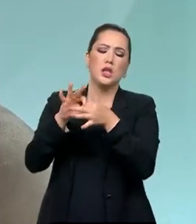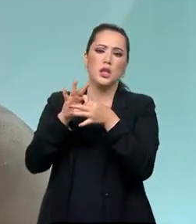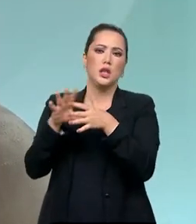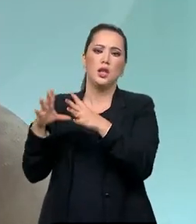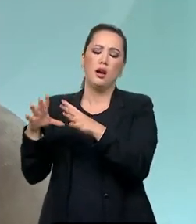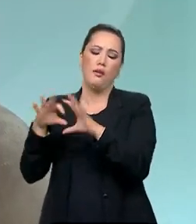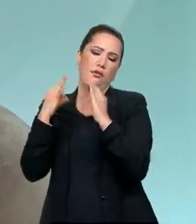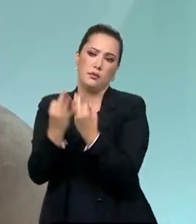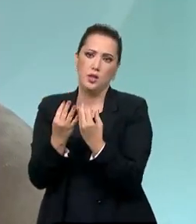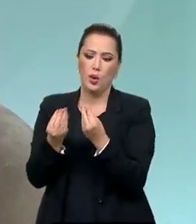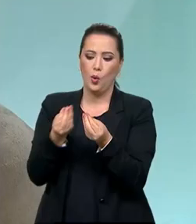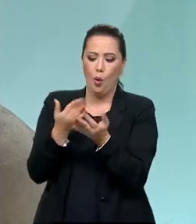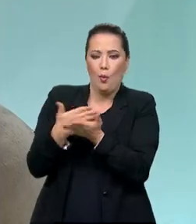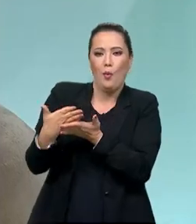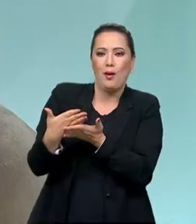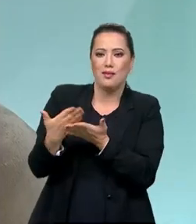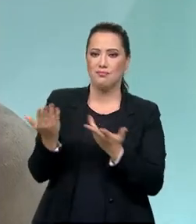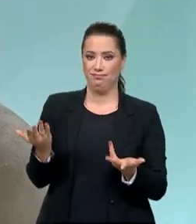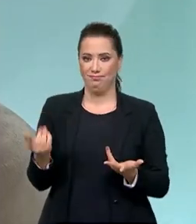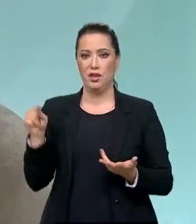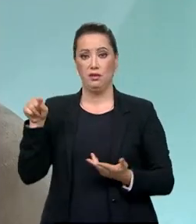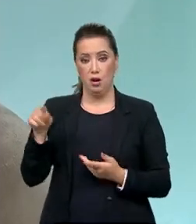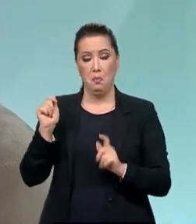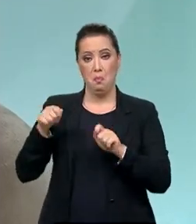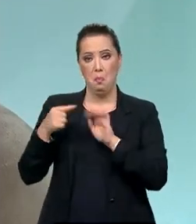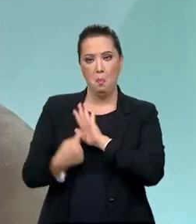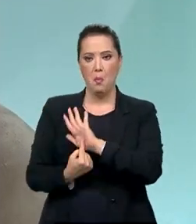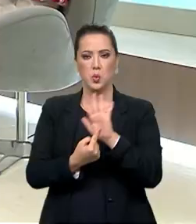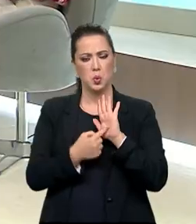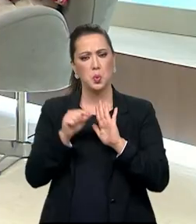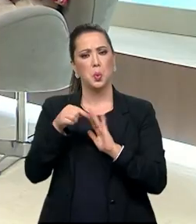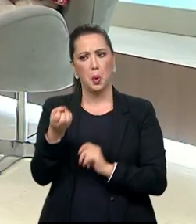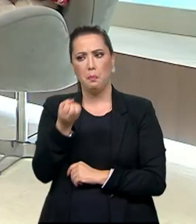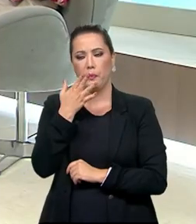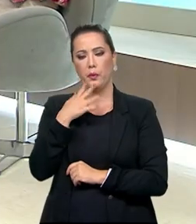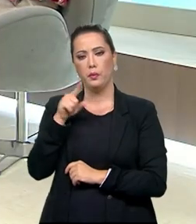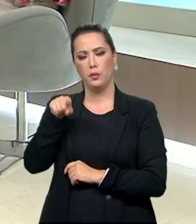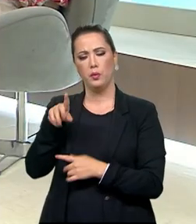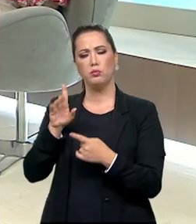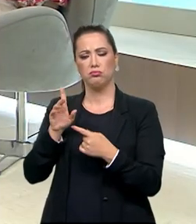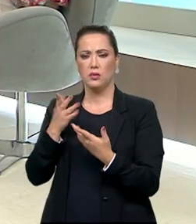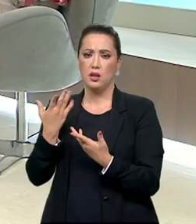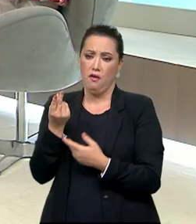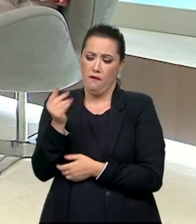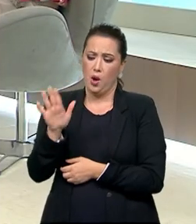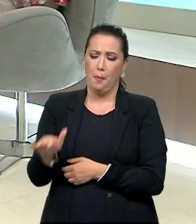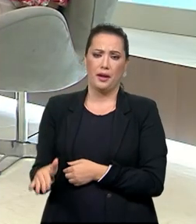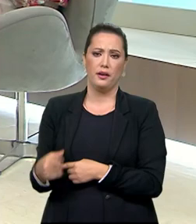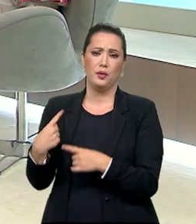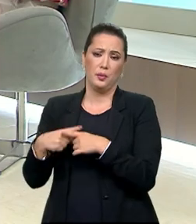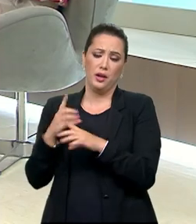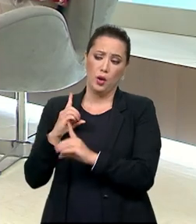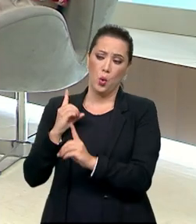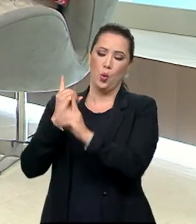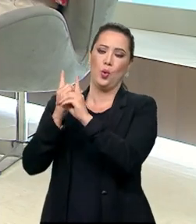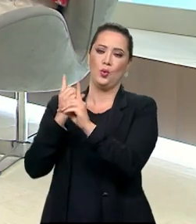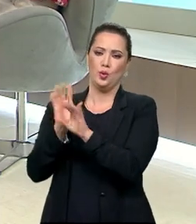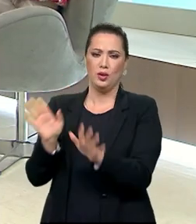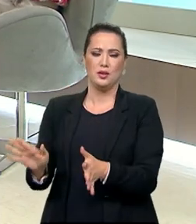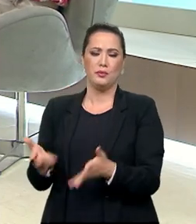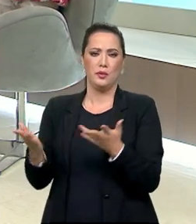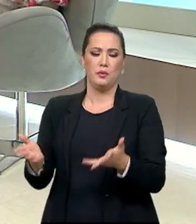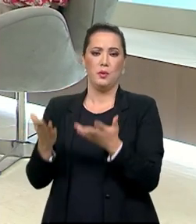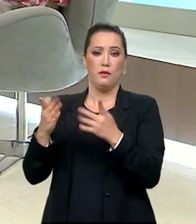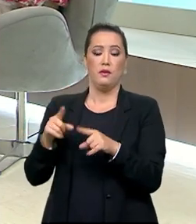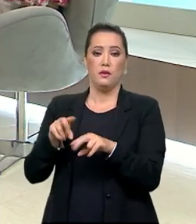onde a gente começa, né? Então, é uma metodologia que se mostrou muito eficaz e também é muito barata. São encontros que se promovem